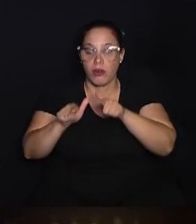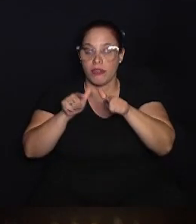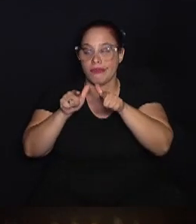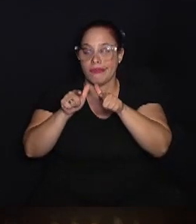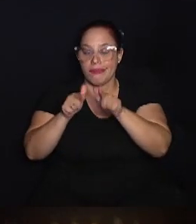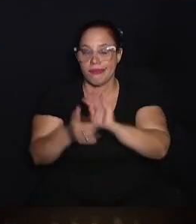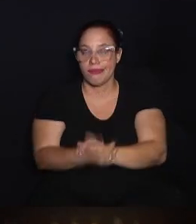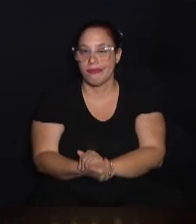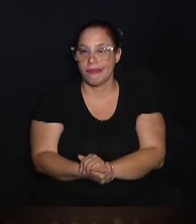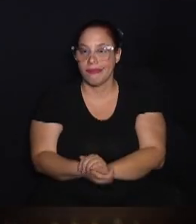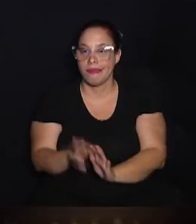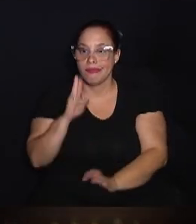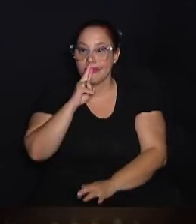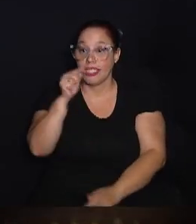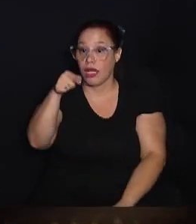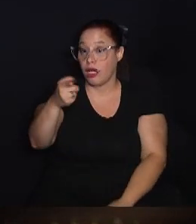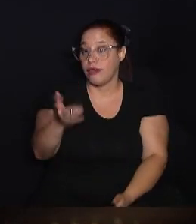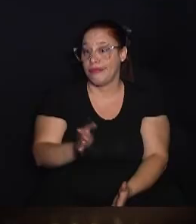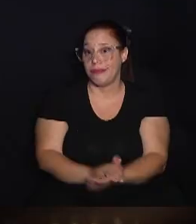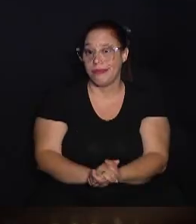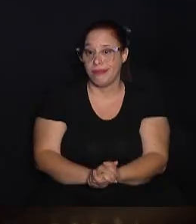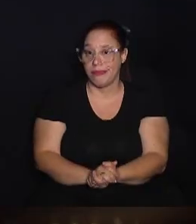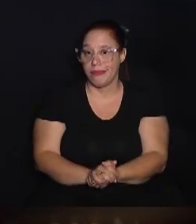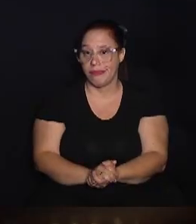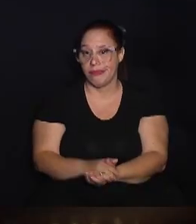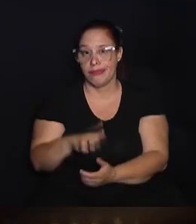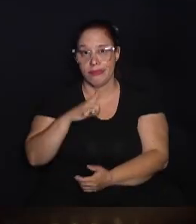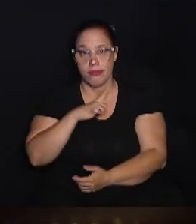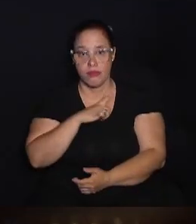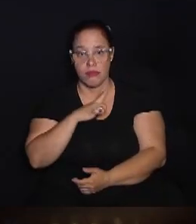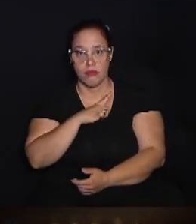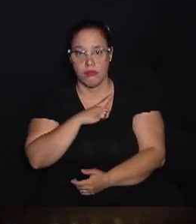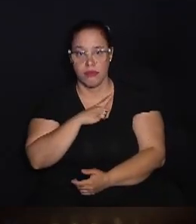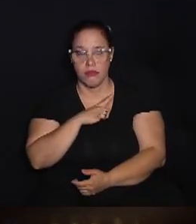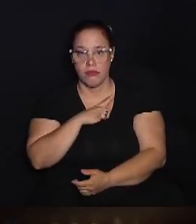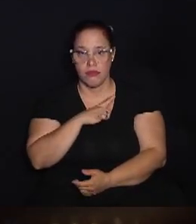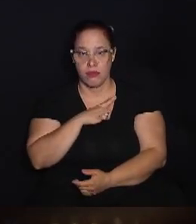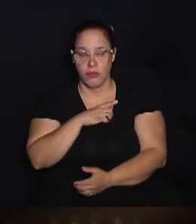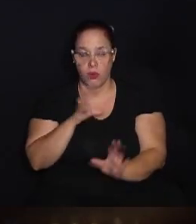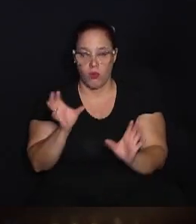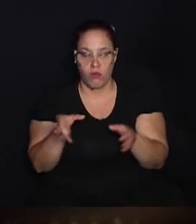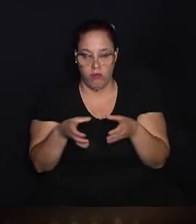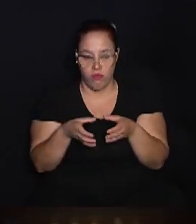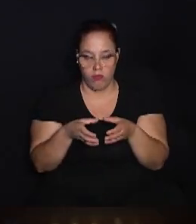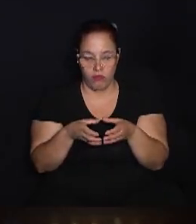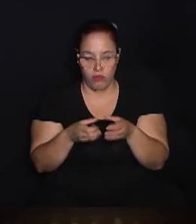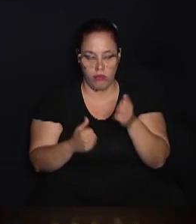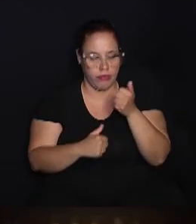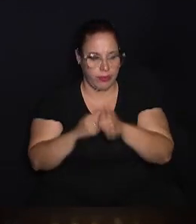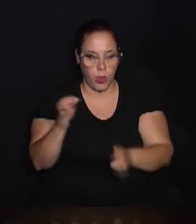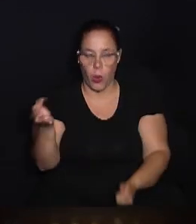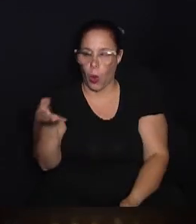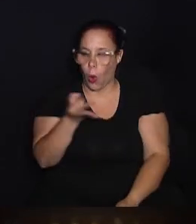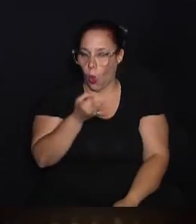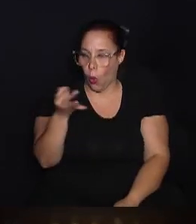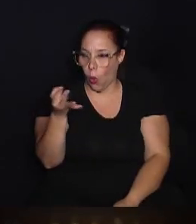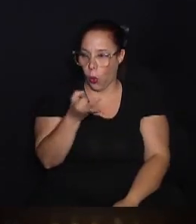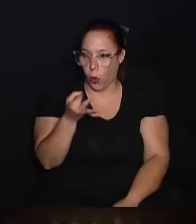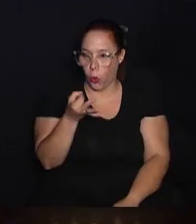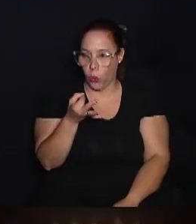E o resultado está aí. A gente tem equipamentos esportivos de primeiro mundo.